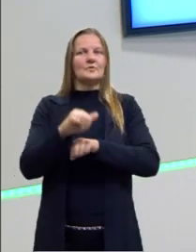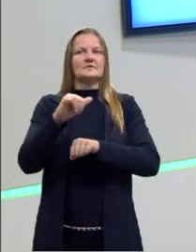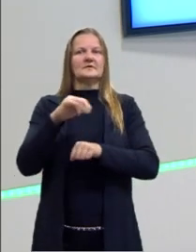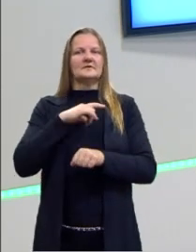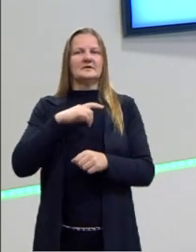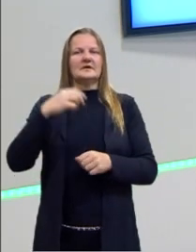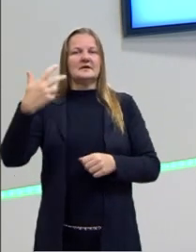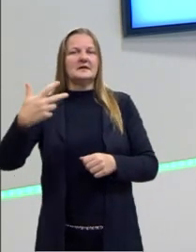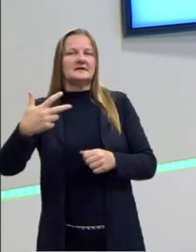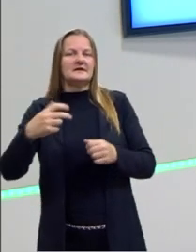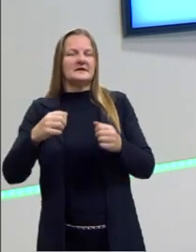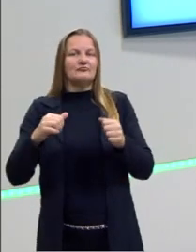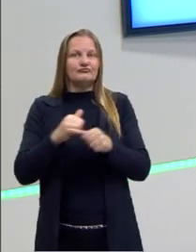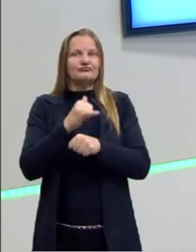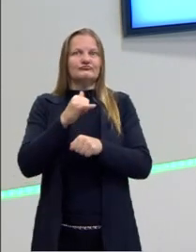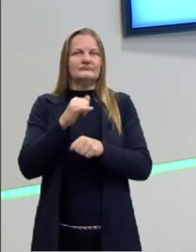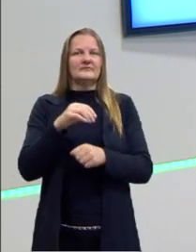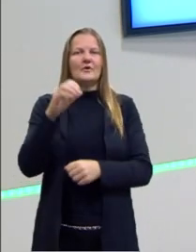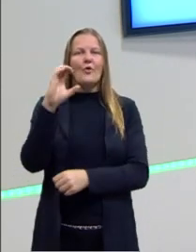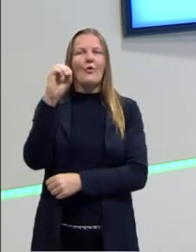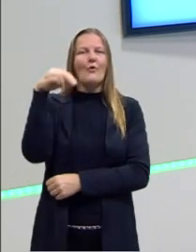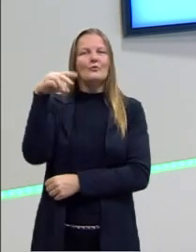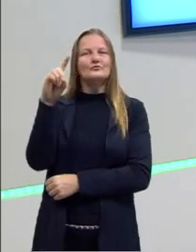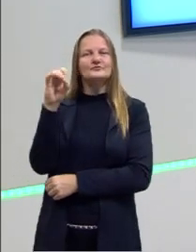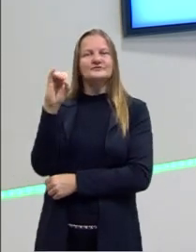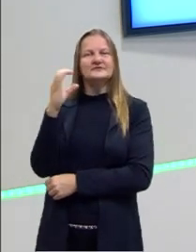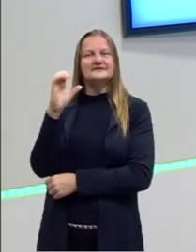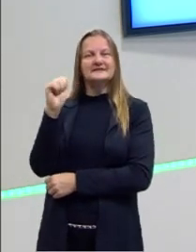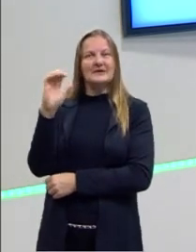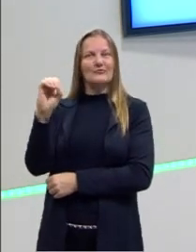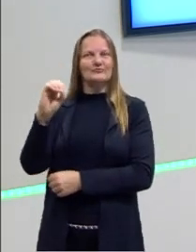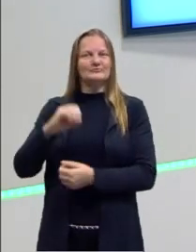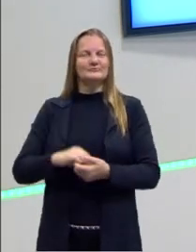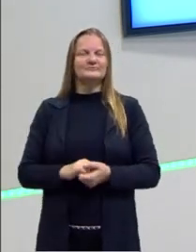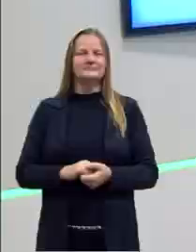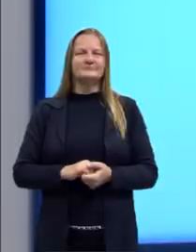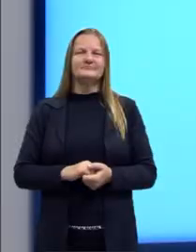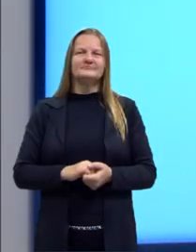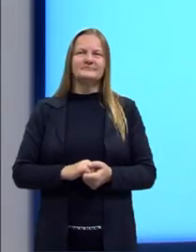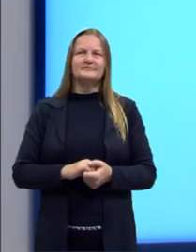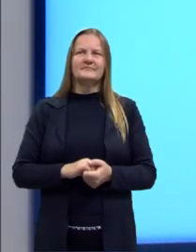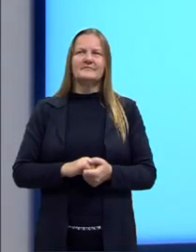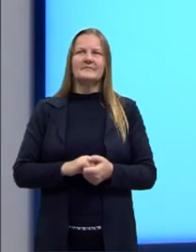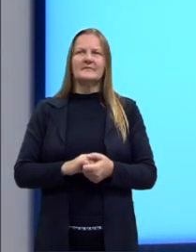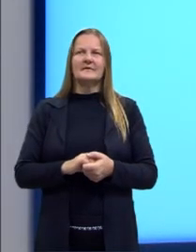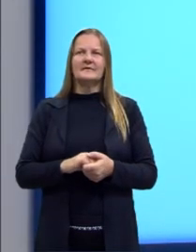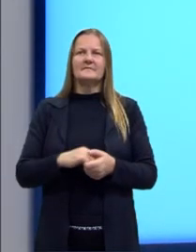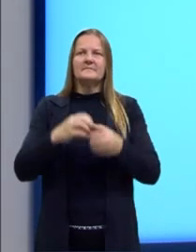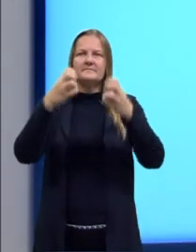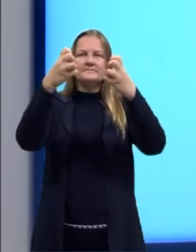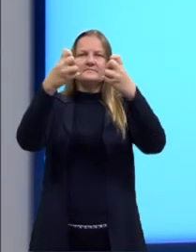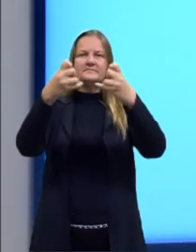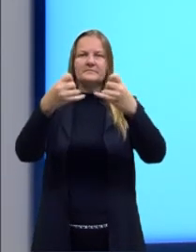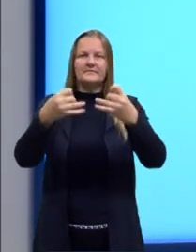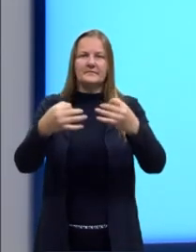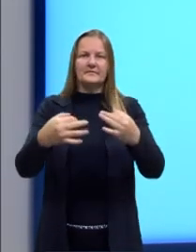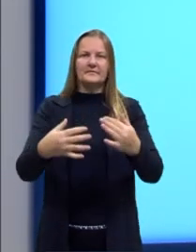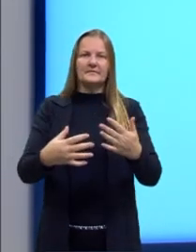na terceira condicional, ok? As condicionais, elas são formadas, então,